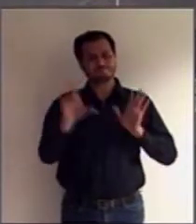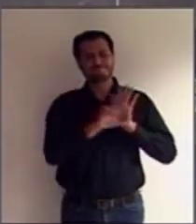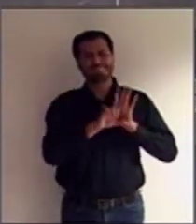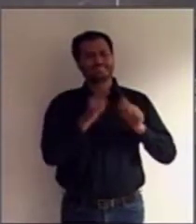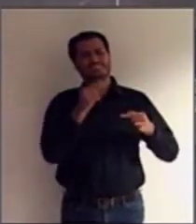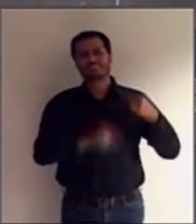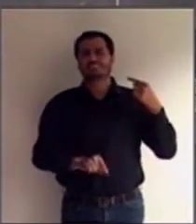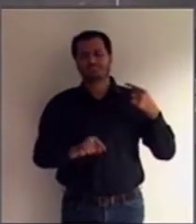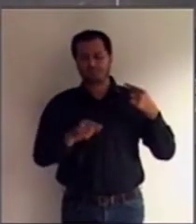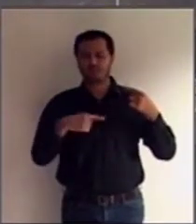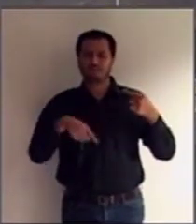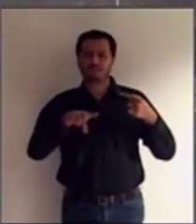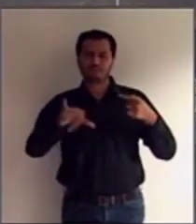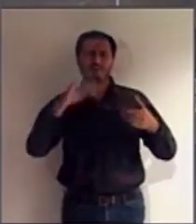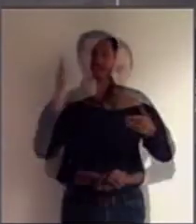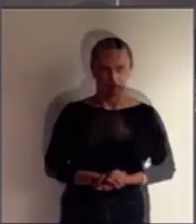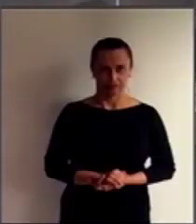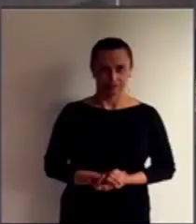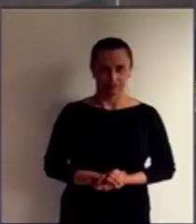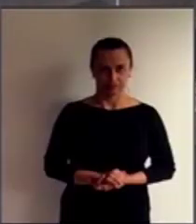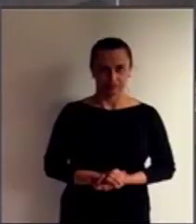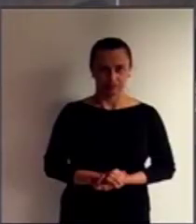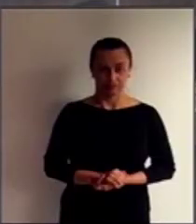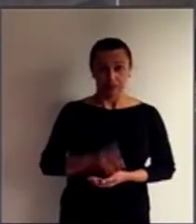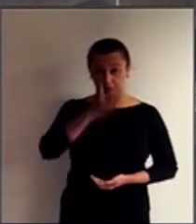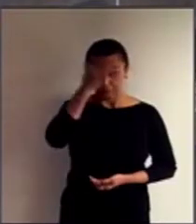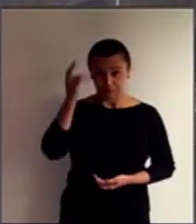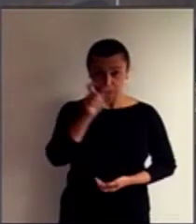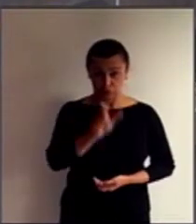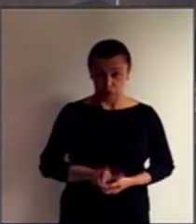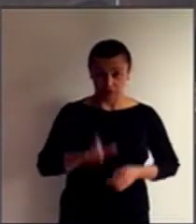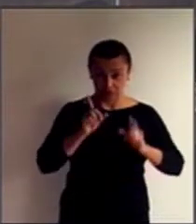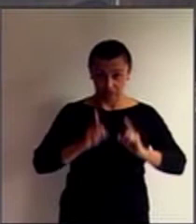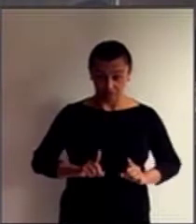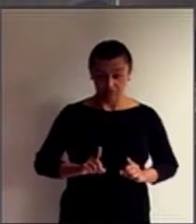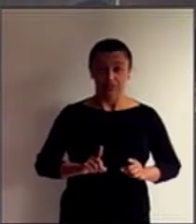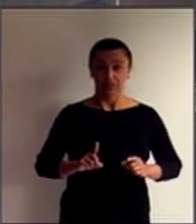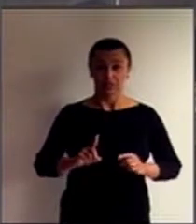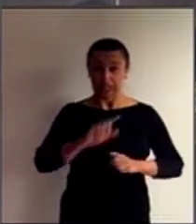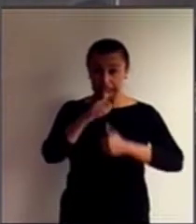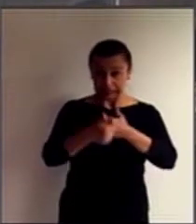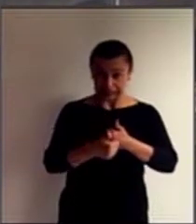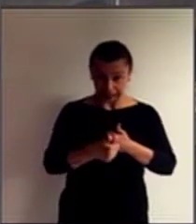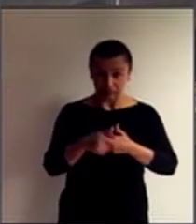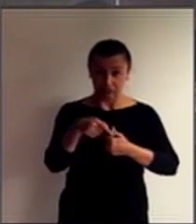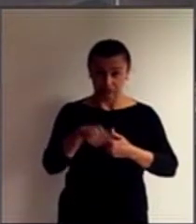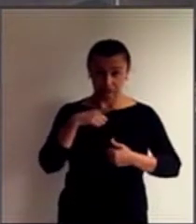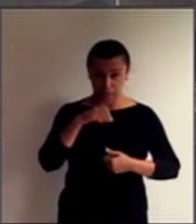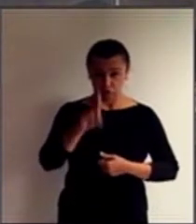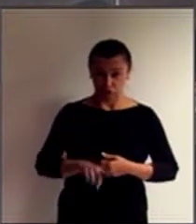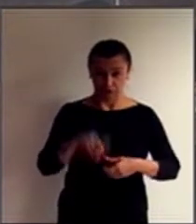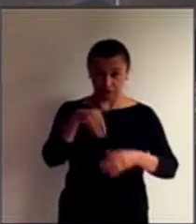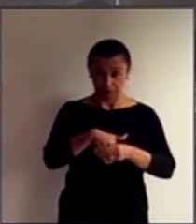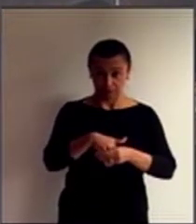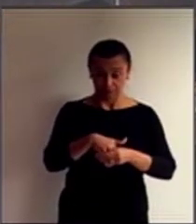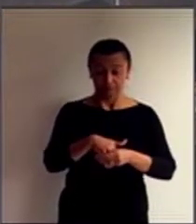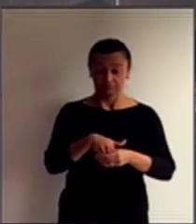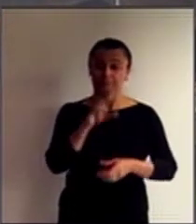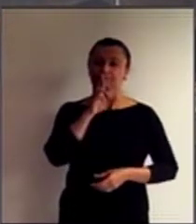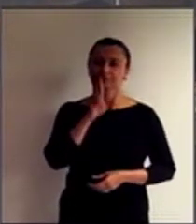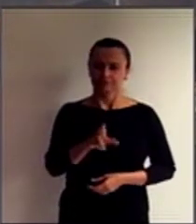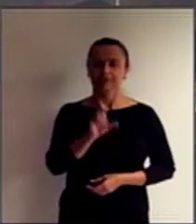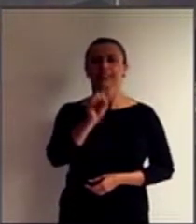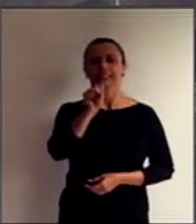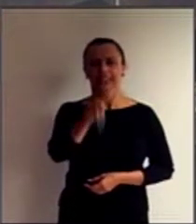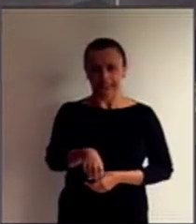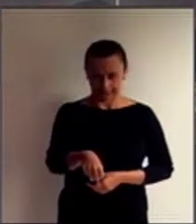que praticou e que pode ser punido. A pessoa interditada tem direito ao voto? Sim. A Constituição da República e o